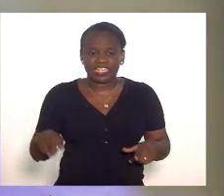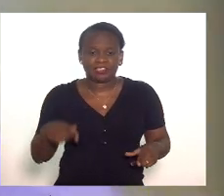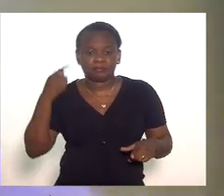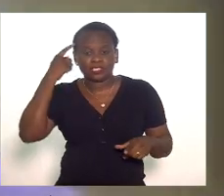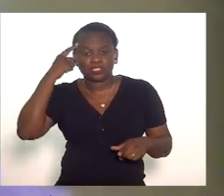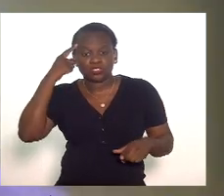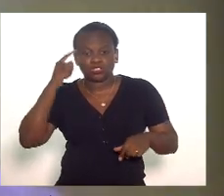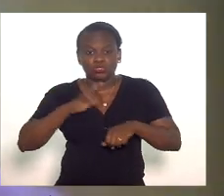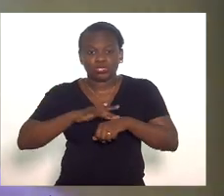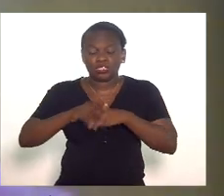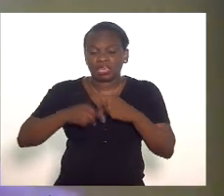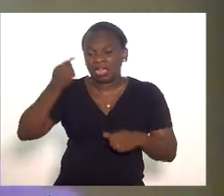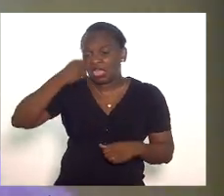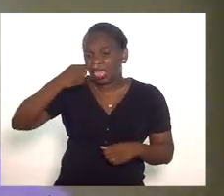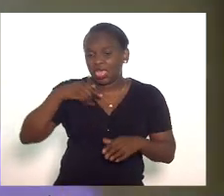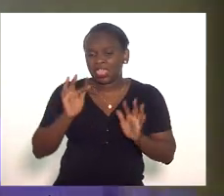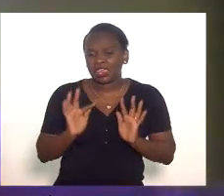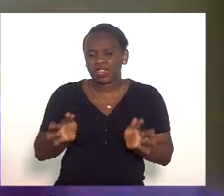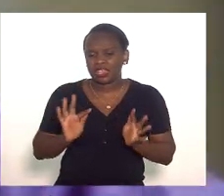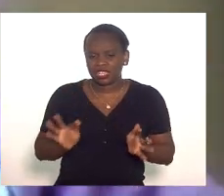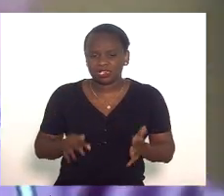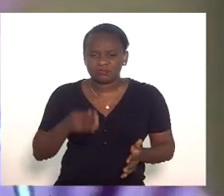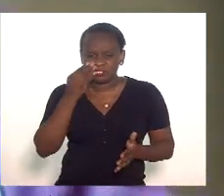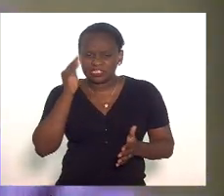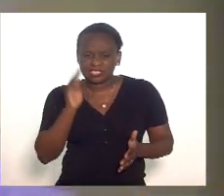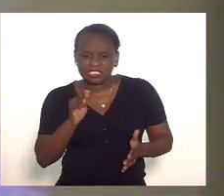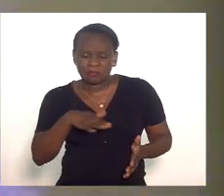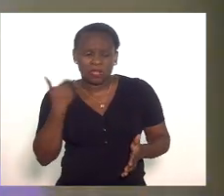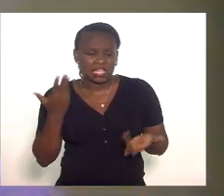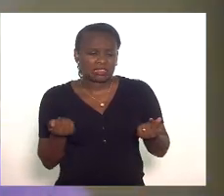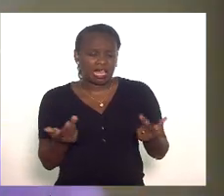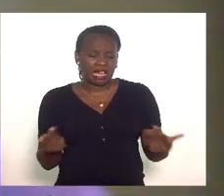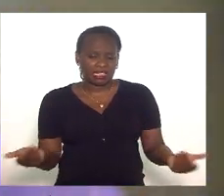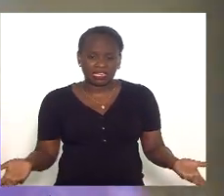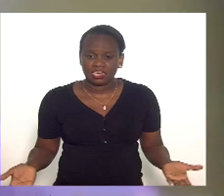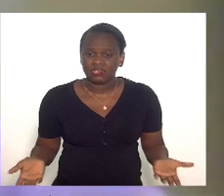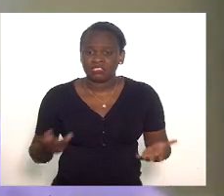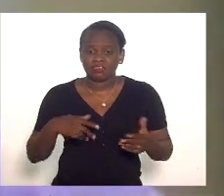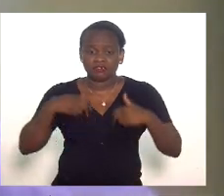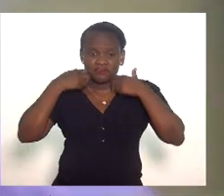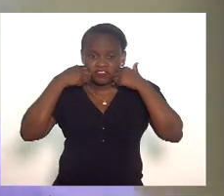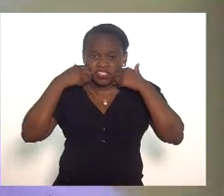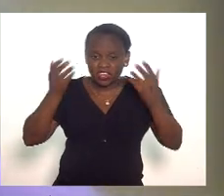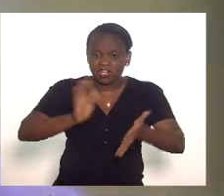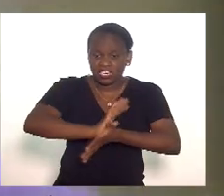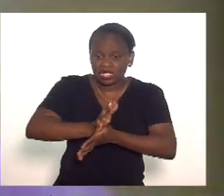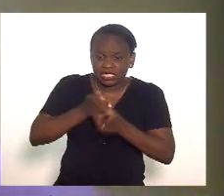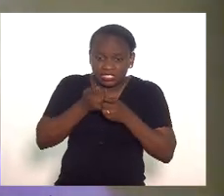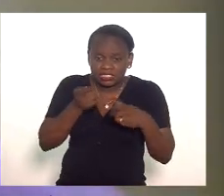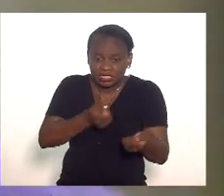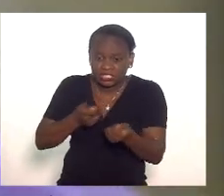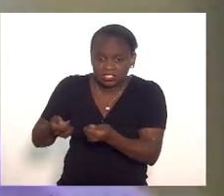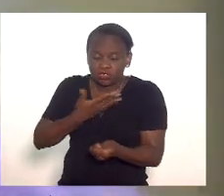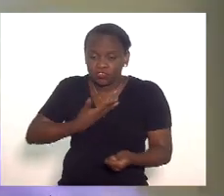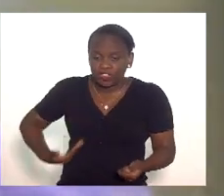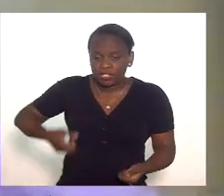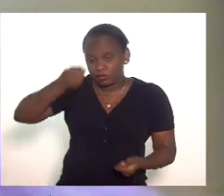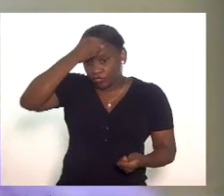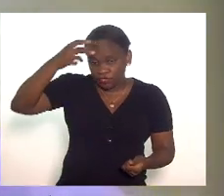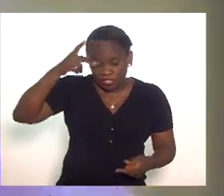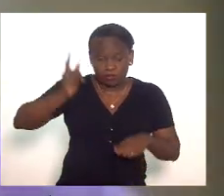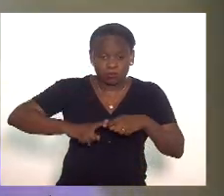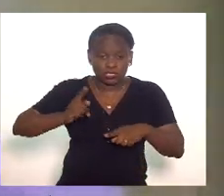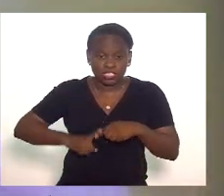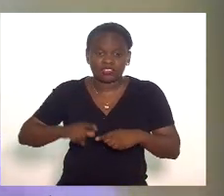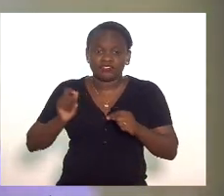a pandemia como gripezinha ele depreciou as mortes ele constrangeu e pressionou governadores e prefeitos que estavam adotando